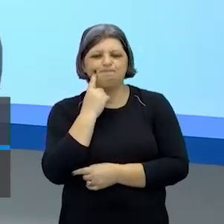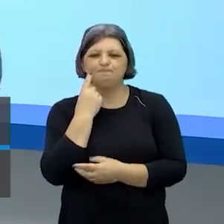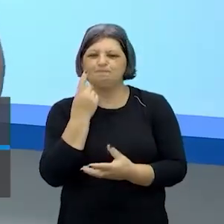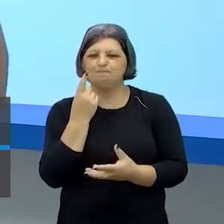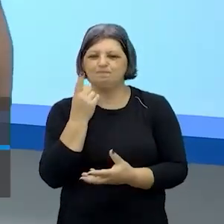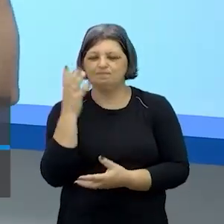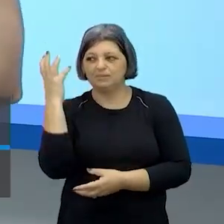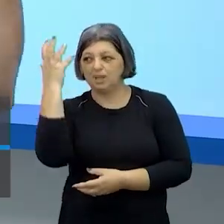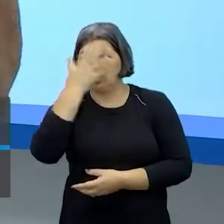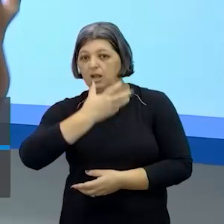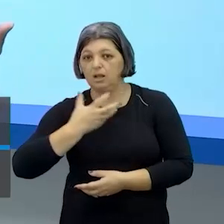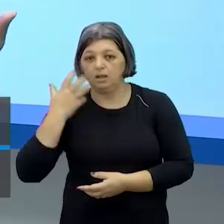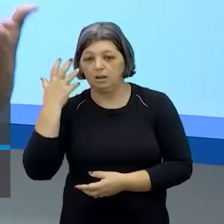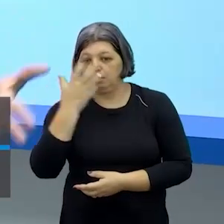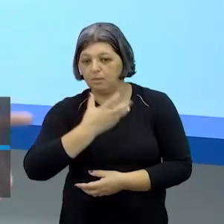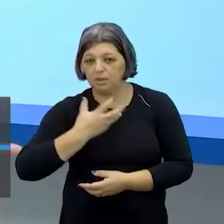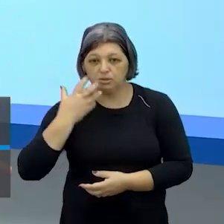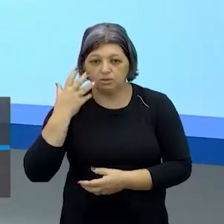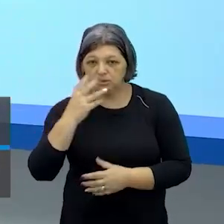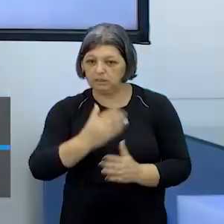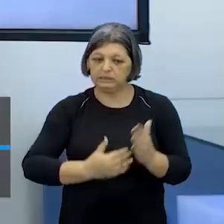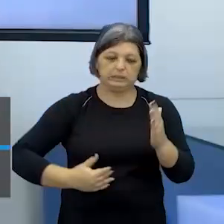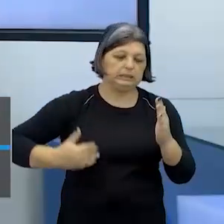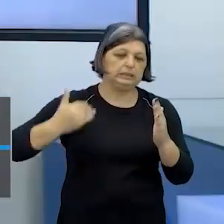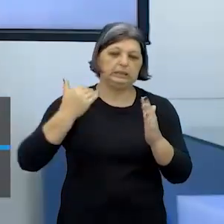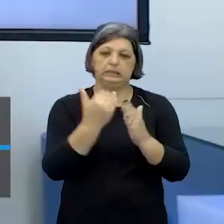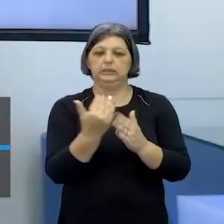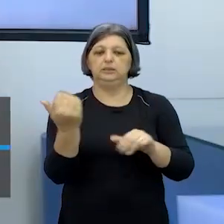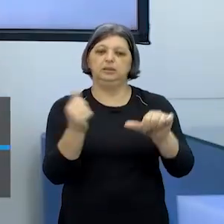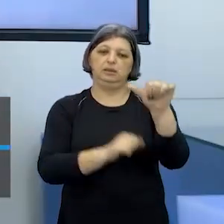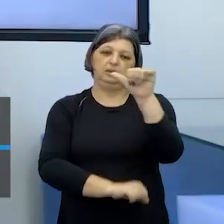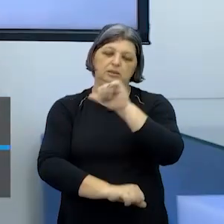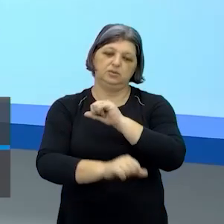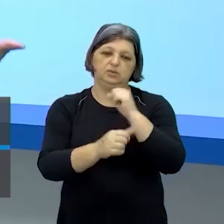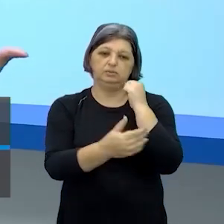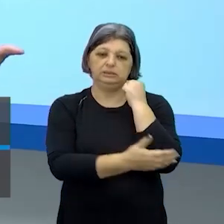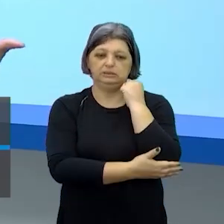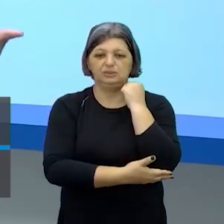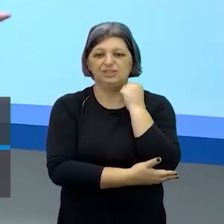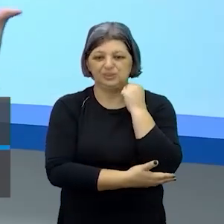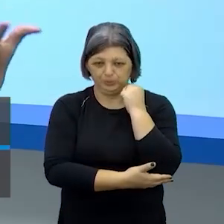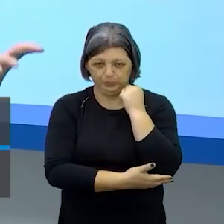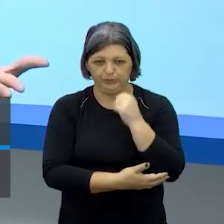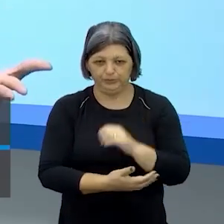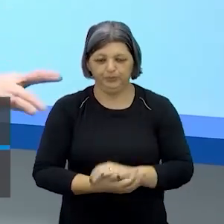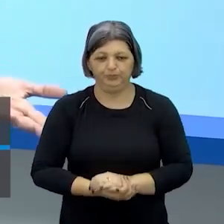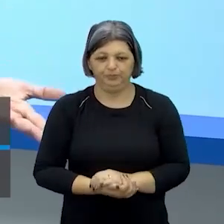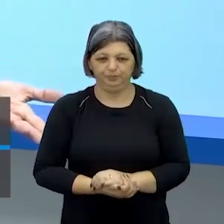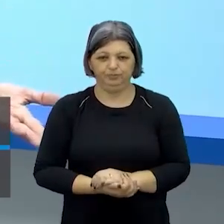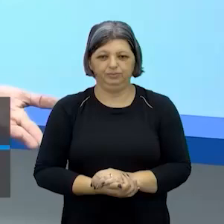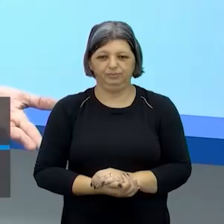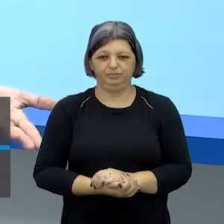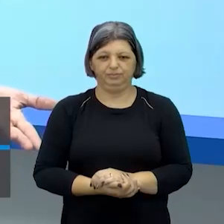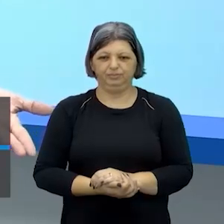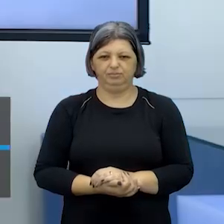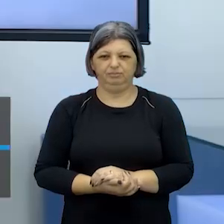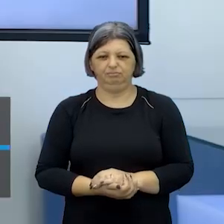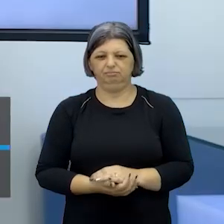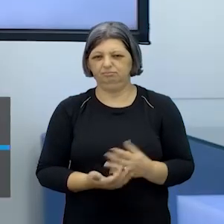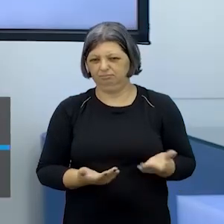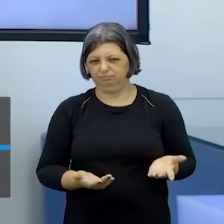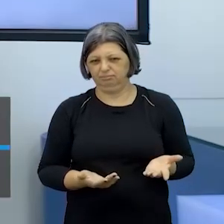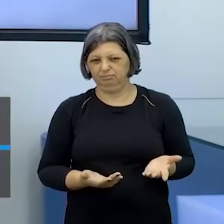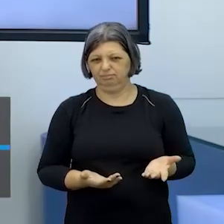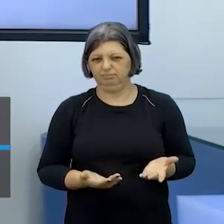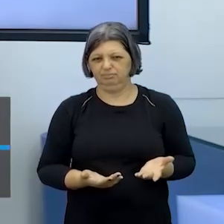ultrapassa a linha do normal e vai para os ciúmes isso exagerou isso prejudica ele na vida social dele ela deixa ele é no